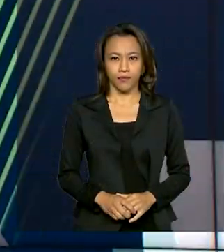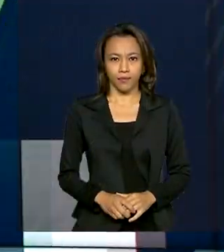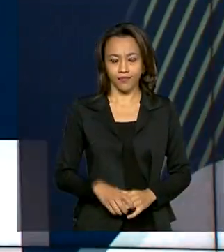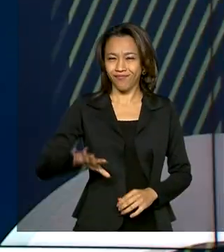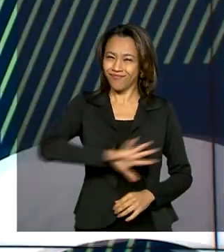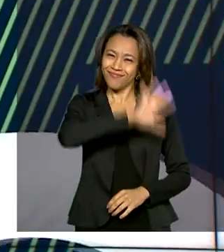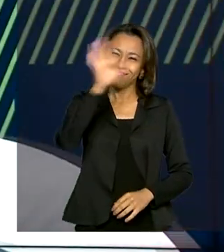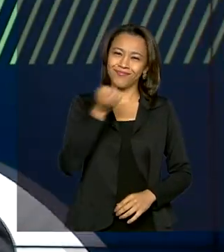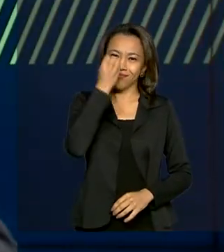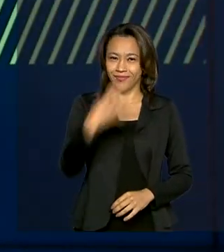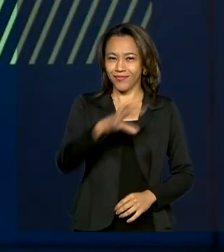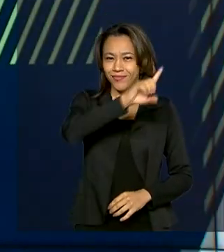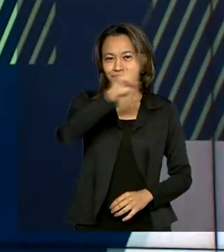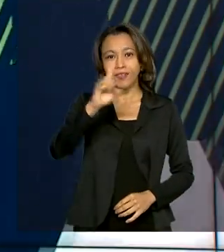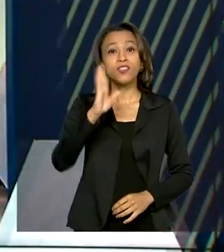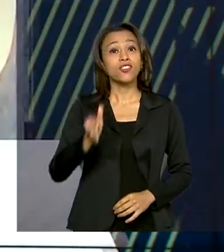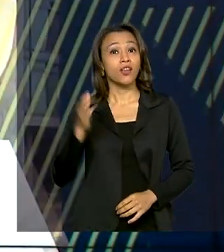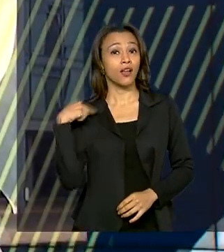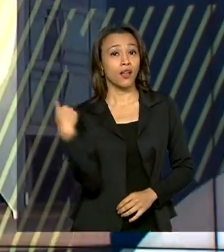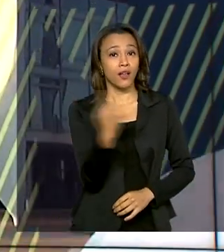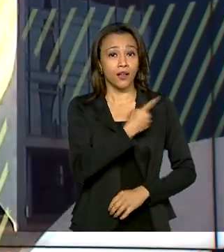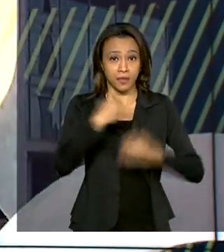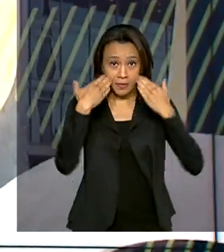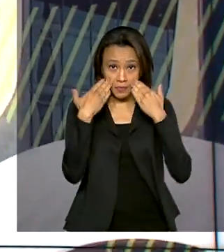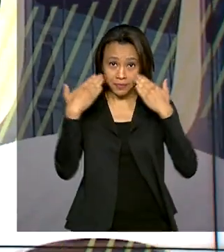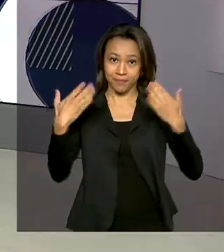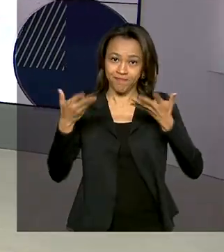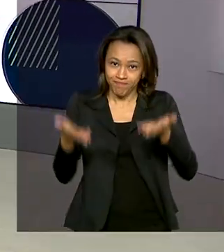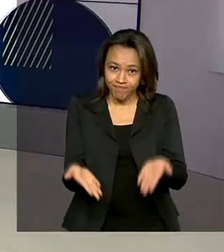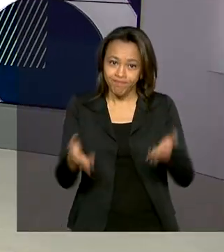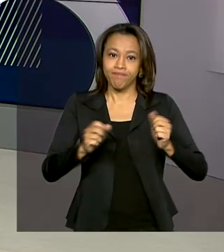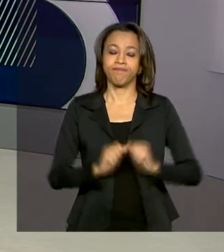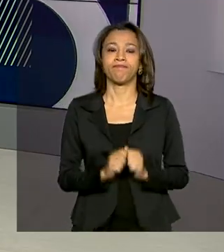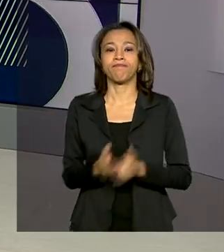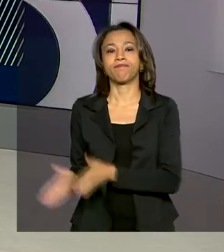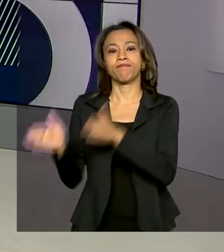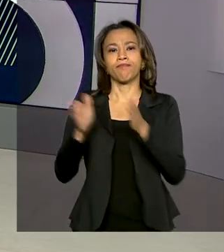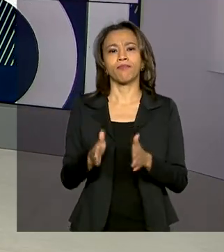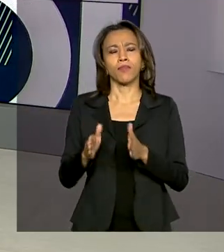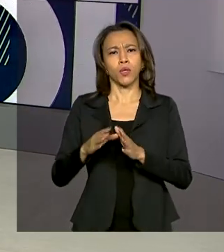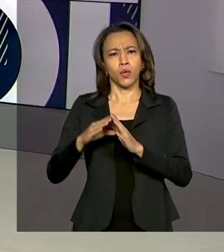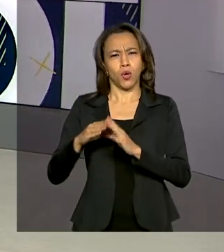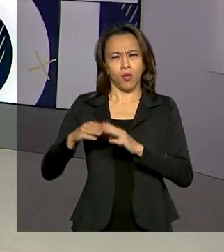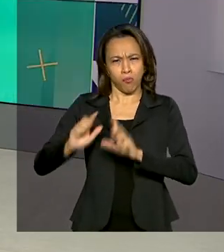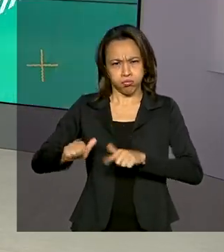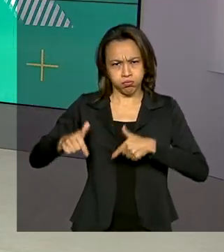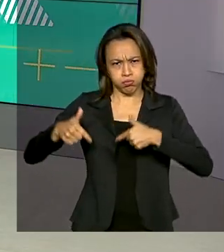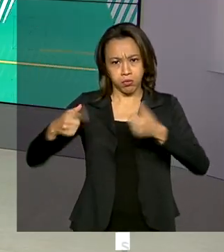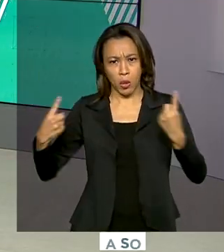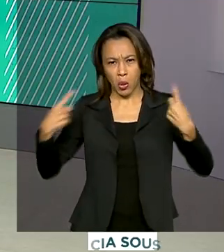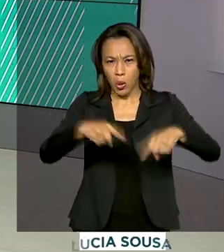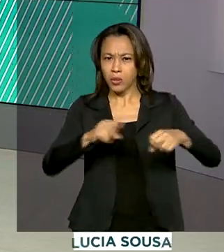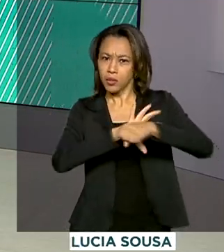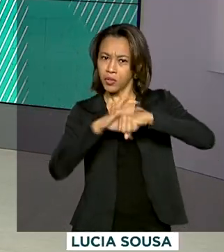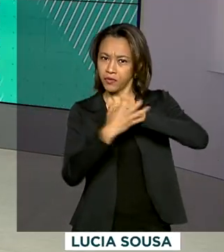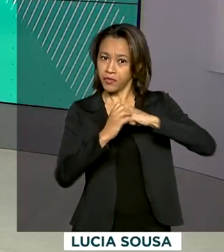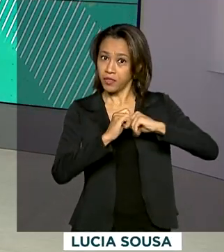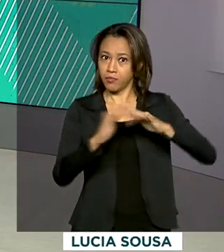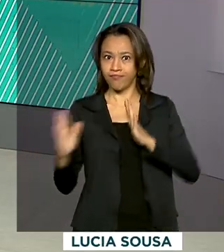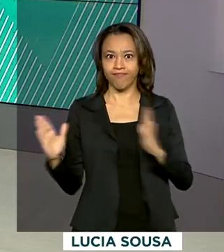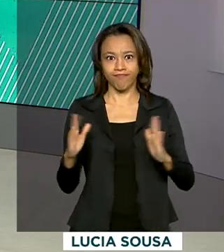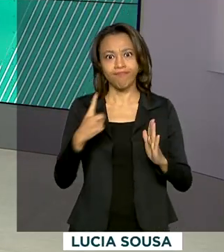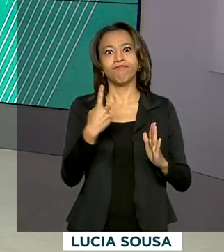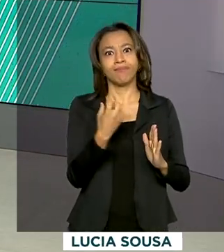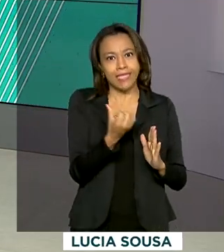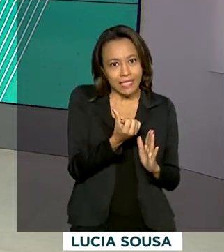Olá, bom dia! Já estamos no ar com o governo agora. A operação Covid-19 completa seis meses e os